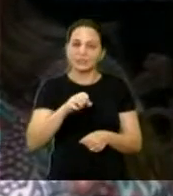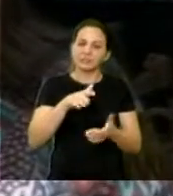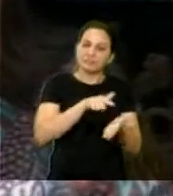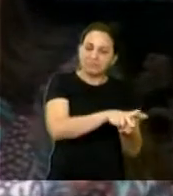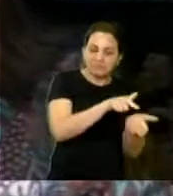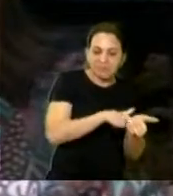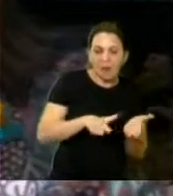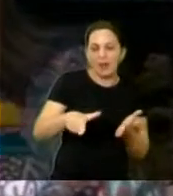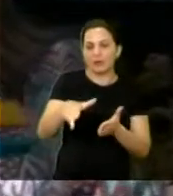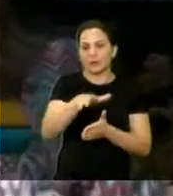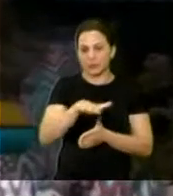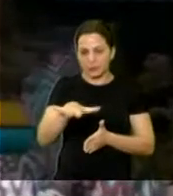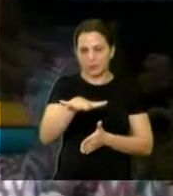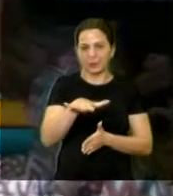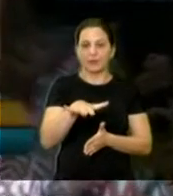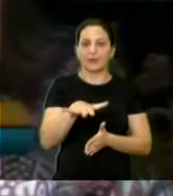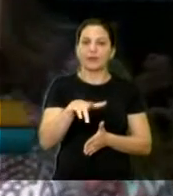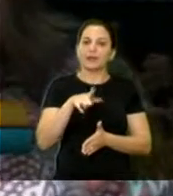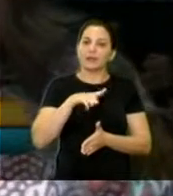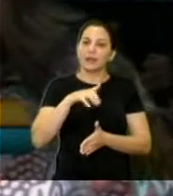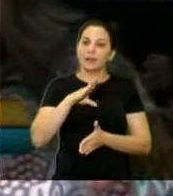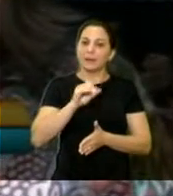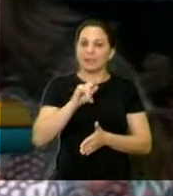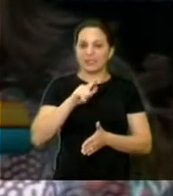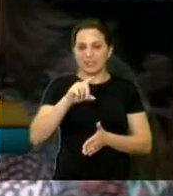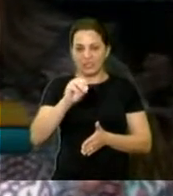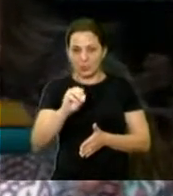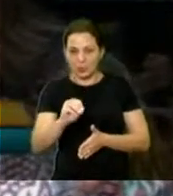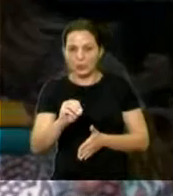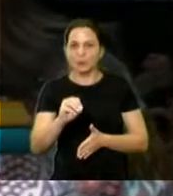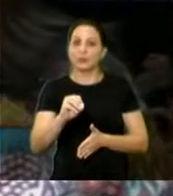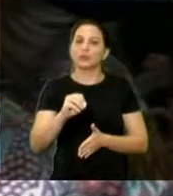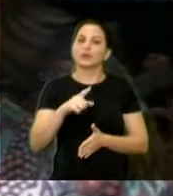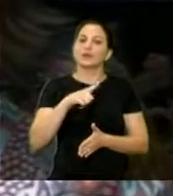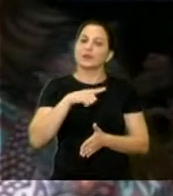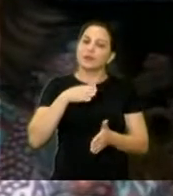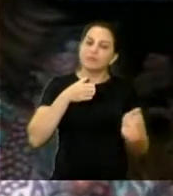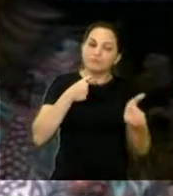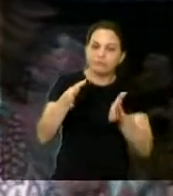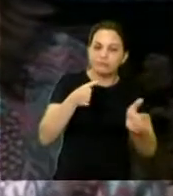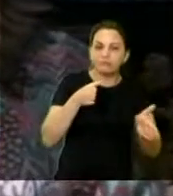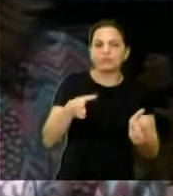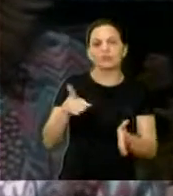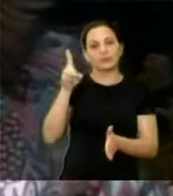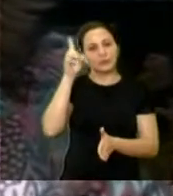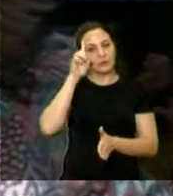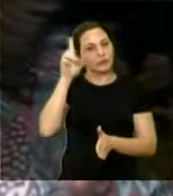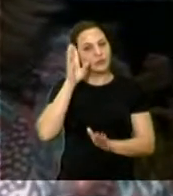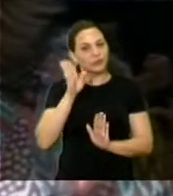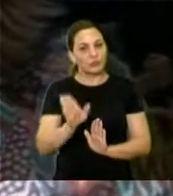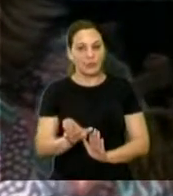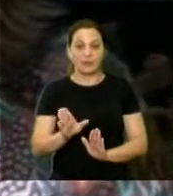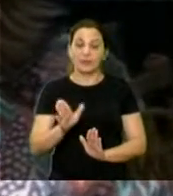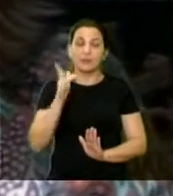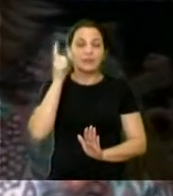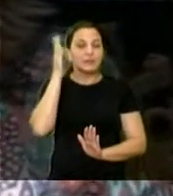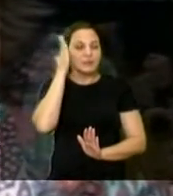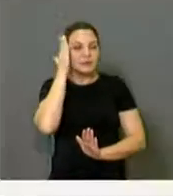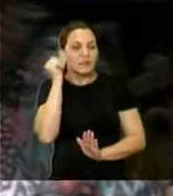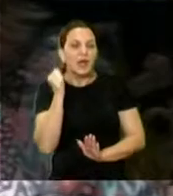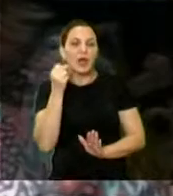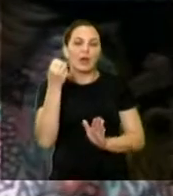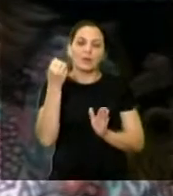ações, nós introduzimos o bacilos nas nossas visitas rotineiras. A senhora tem ideia de quanto que esse